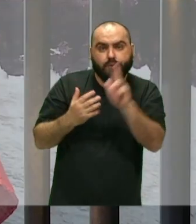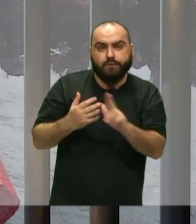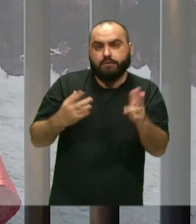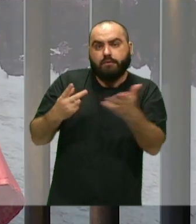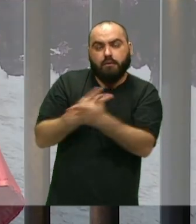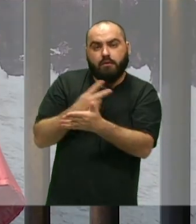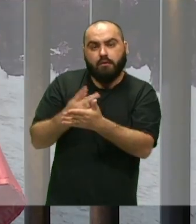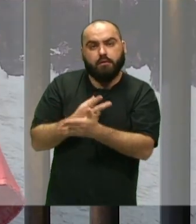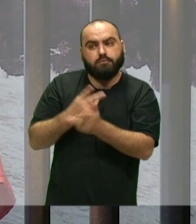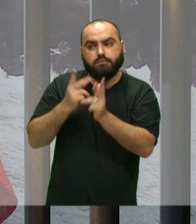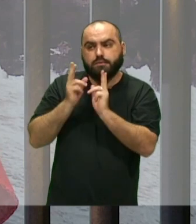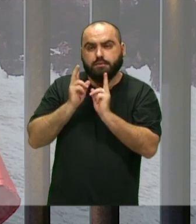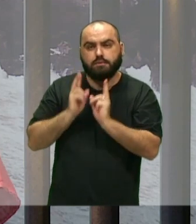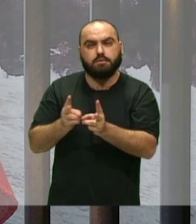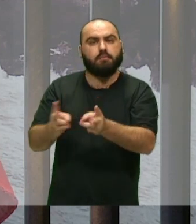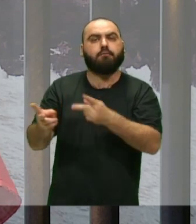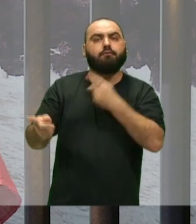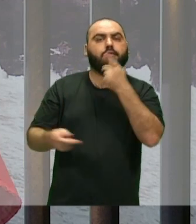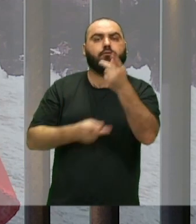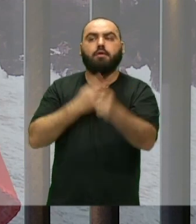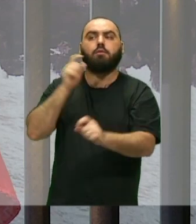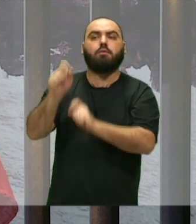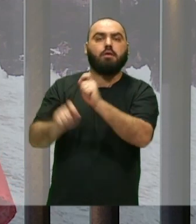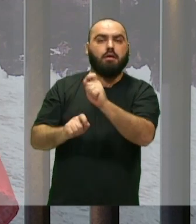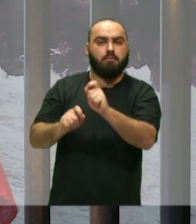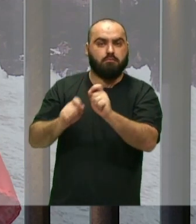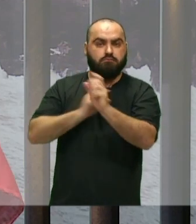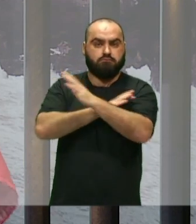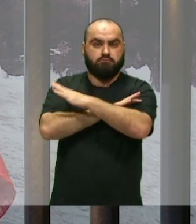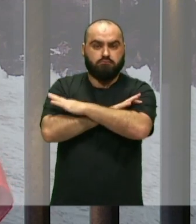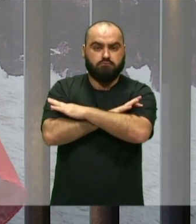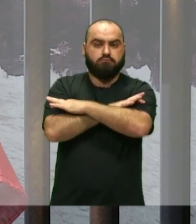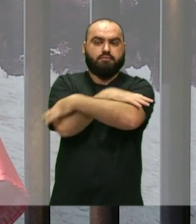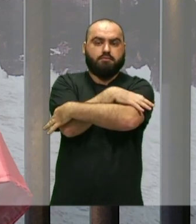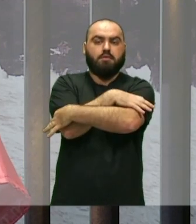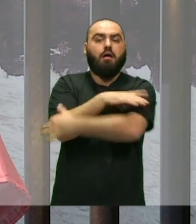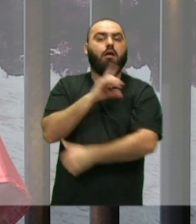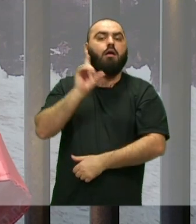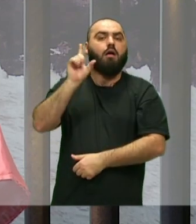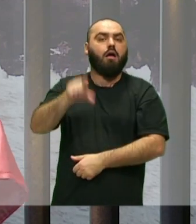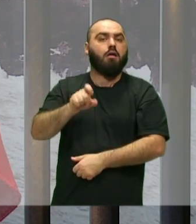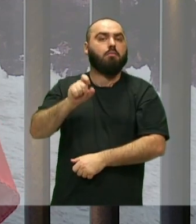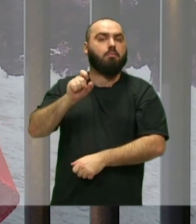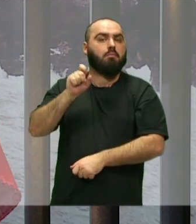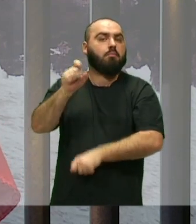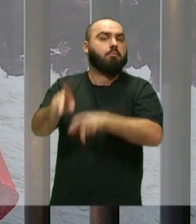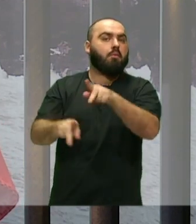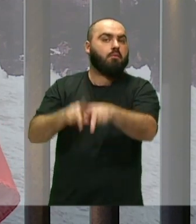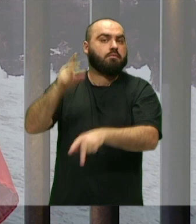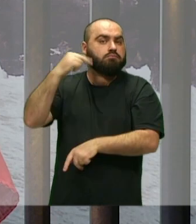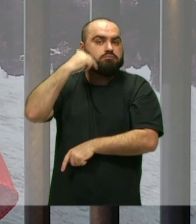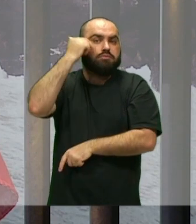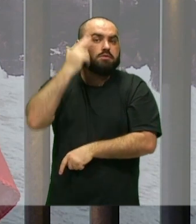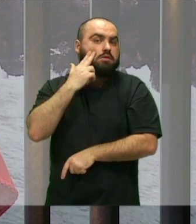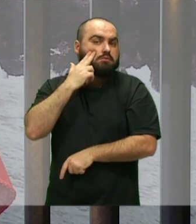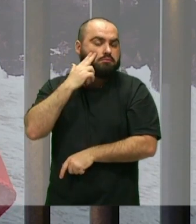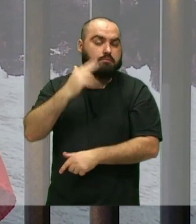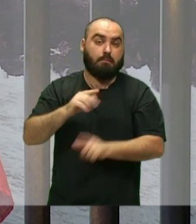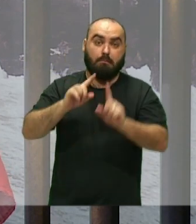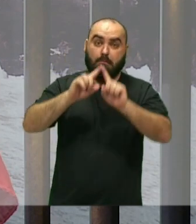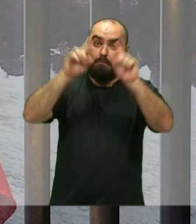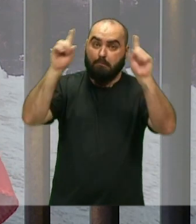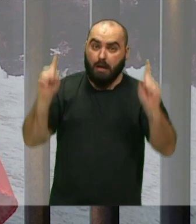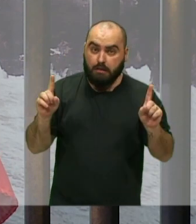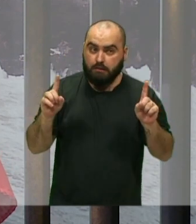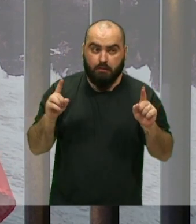afirmando Né? E trazendo Que o Maracatu Ele é do nosso É de povos De matriz africana Mas Porém Não